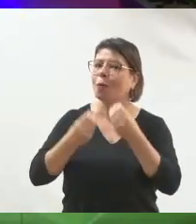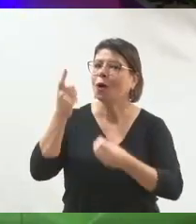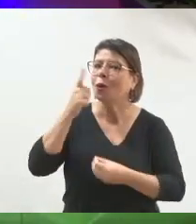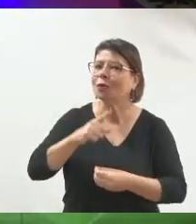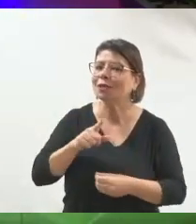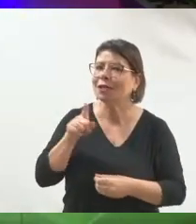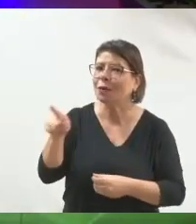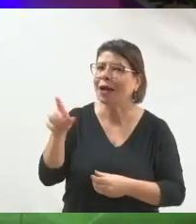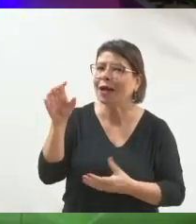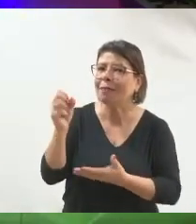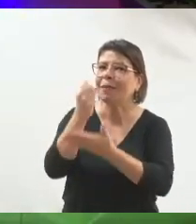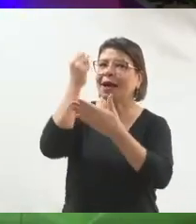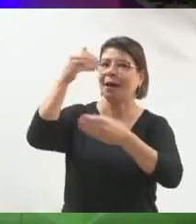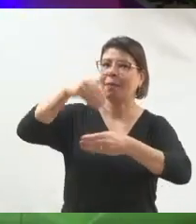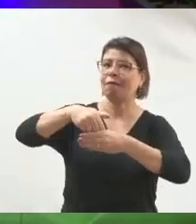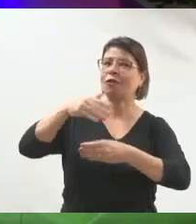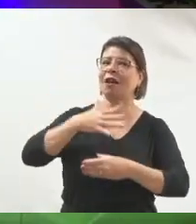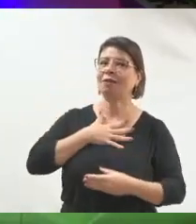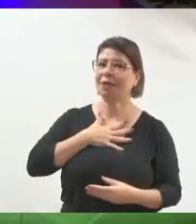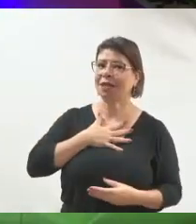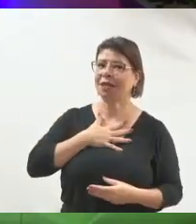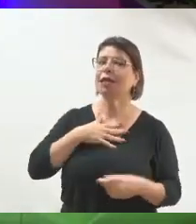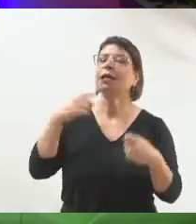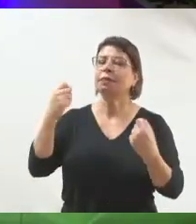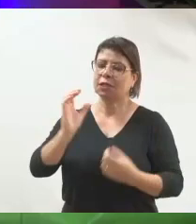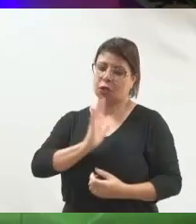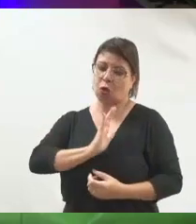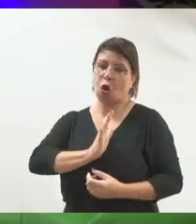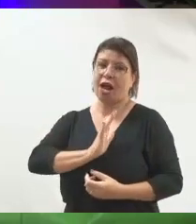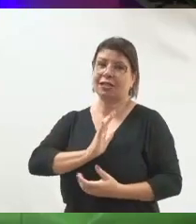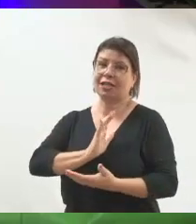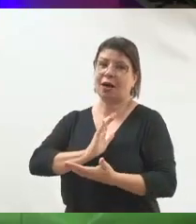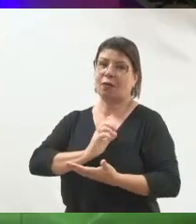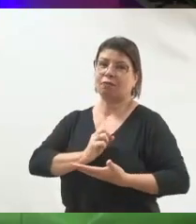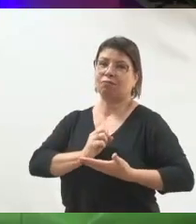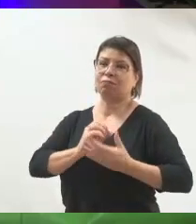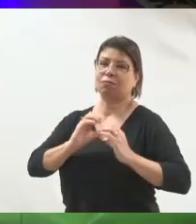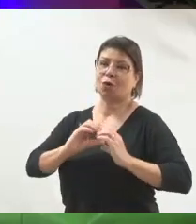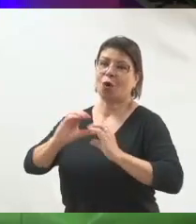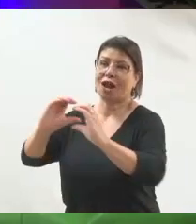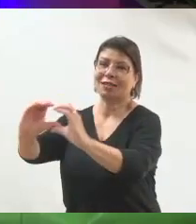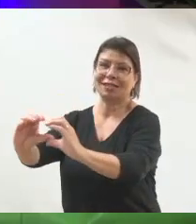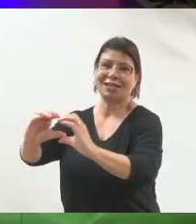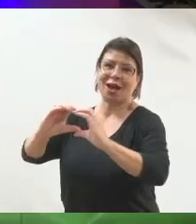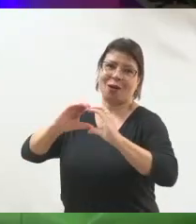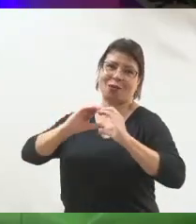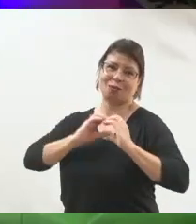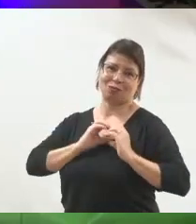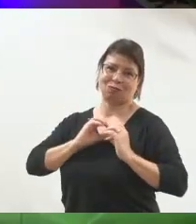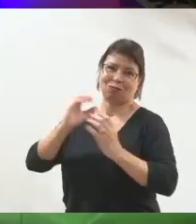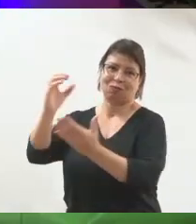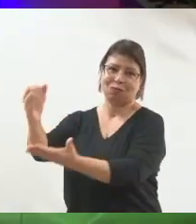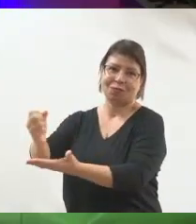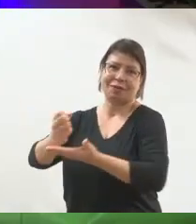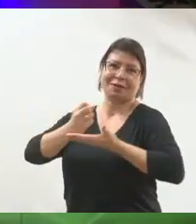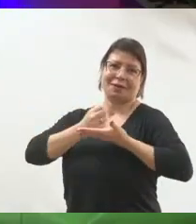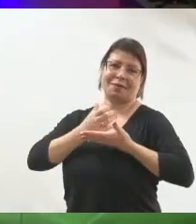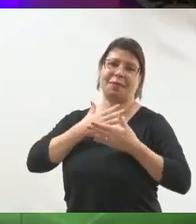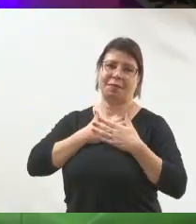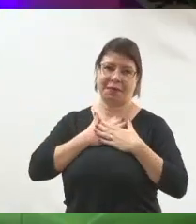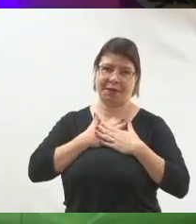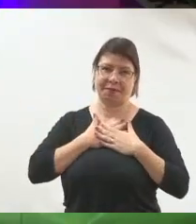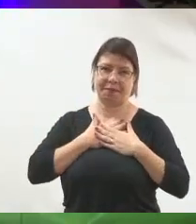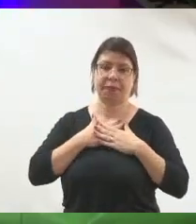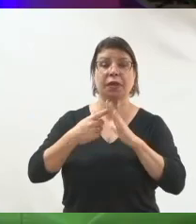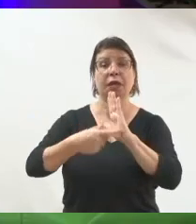faço para conquistar as pessoas? Eu tenho que seguir umas etapas. Eu tenho que, primeiro, colocar algumas coisas antes